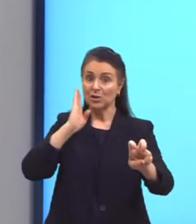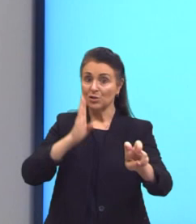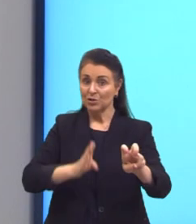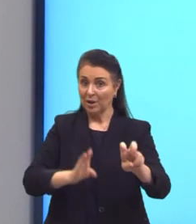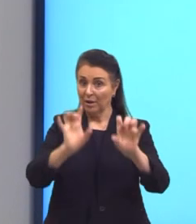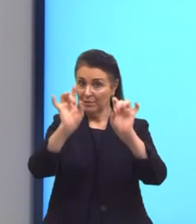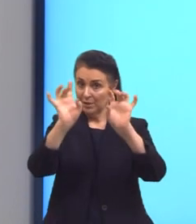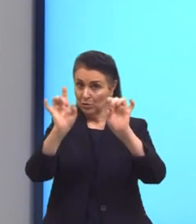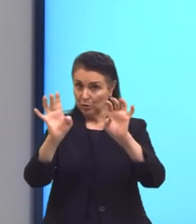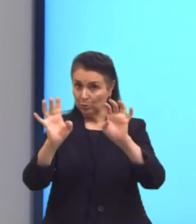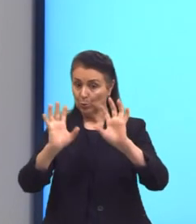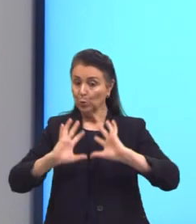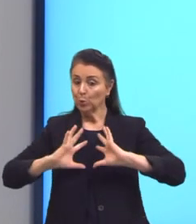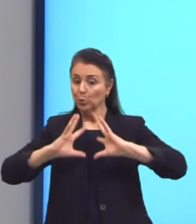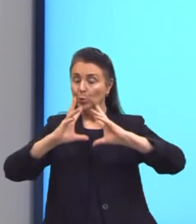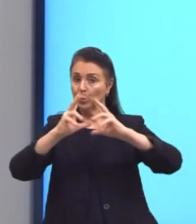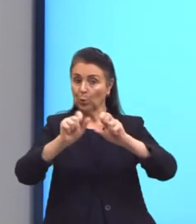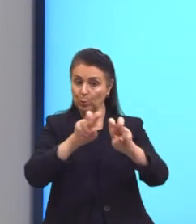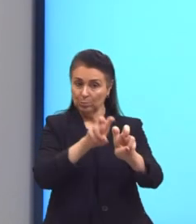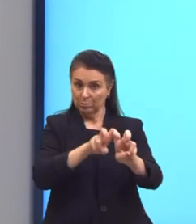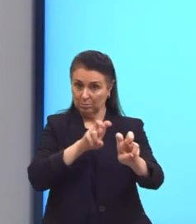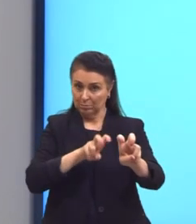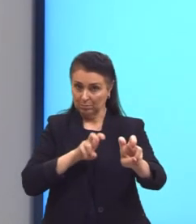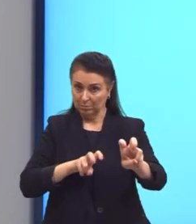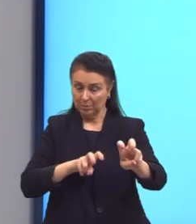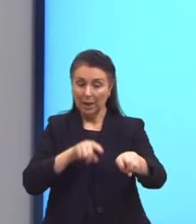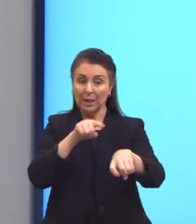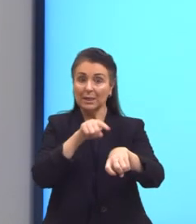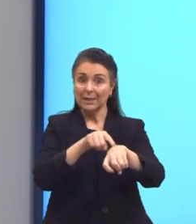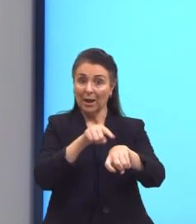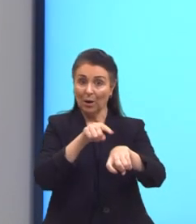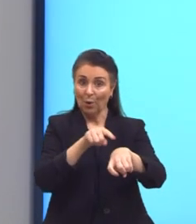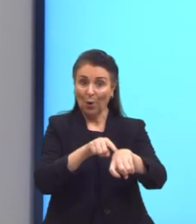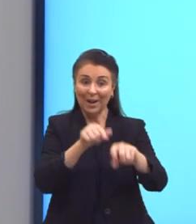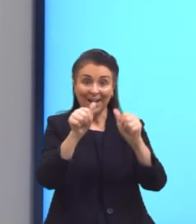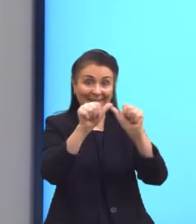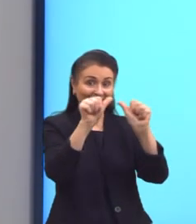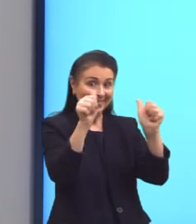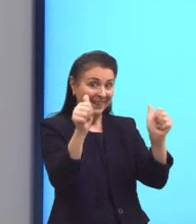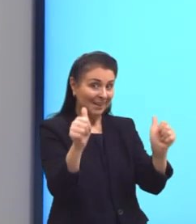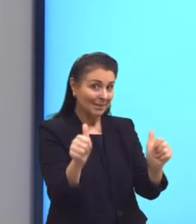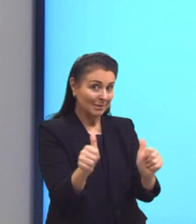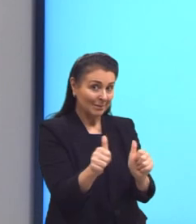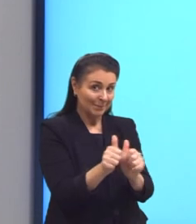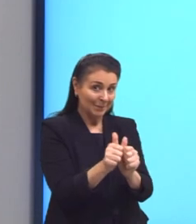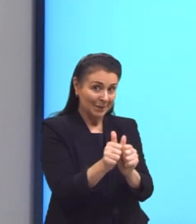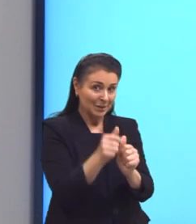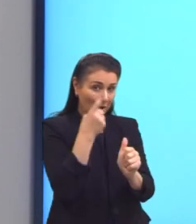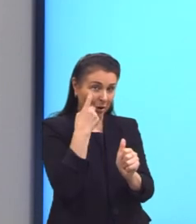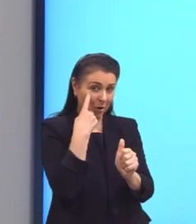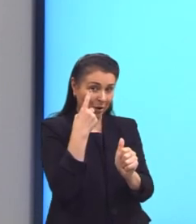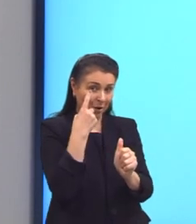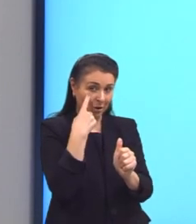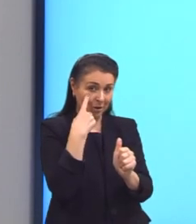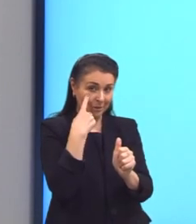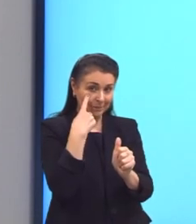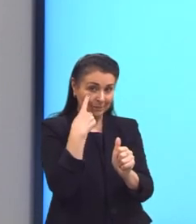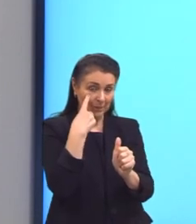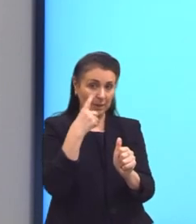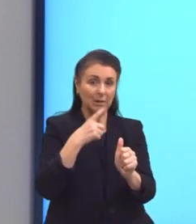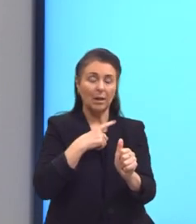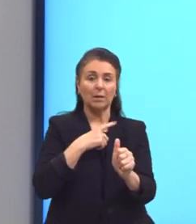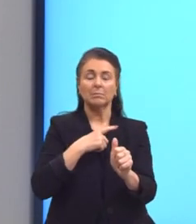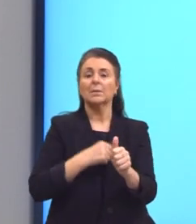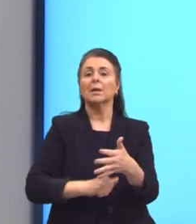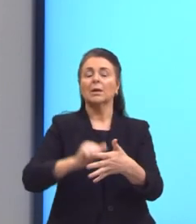assentos desse ônibus, no instante considerado na imagem, é. Nós temos as alternativas, então, letra